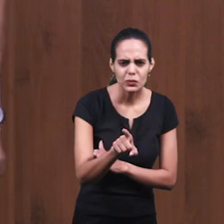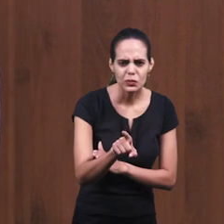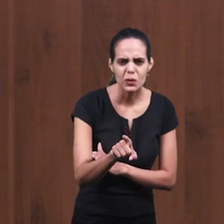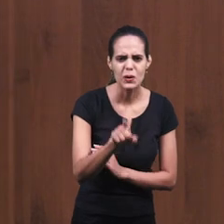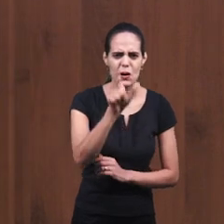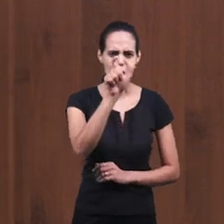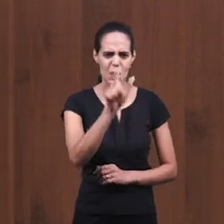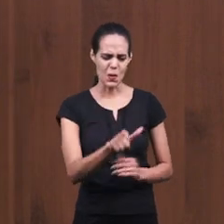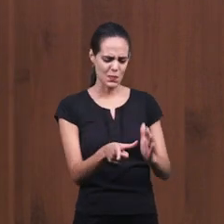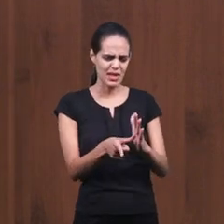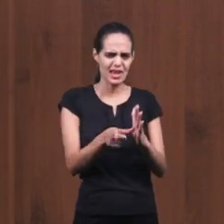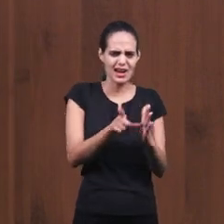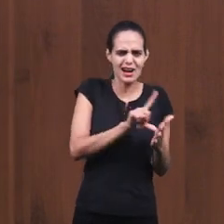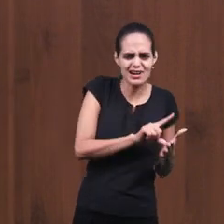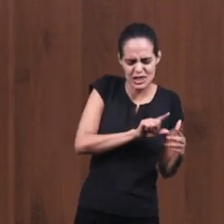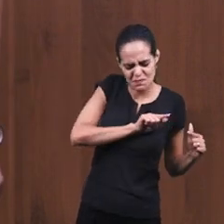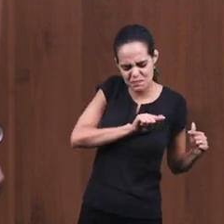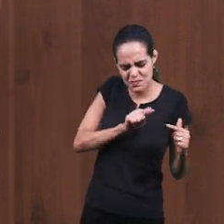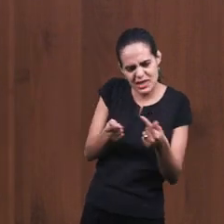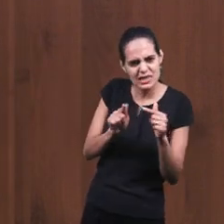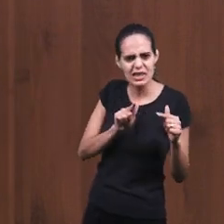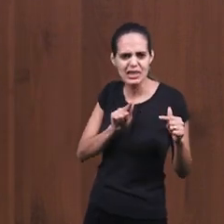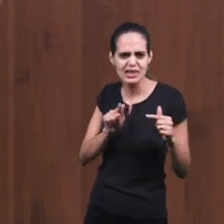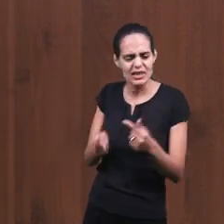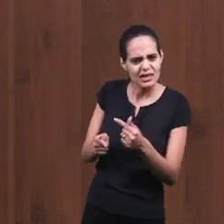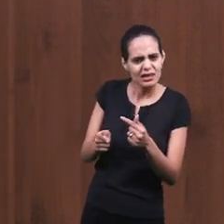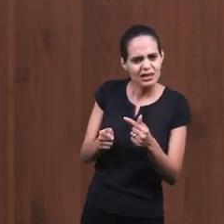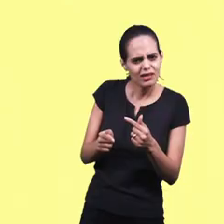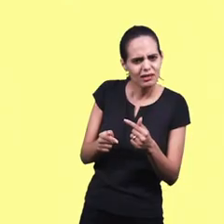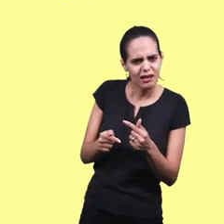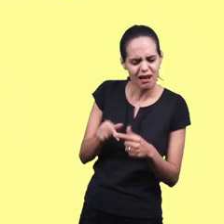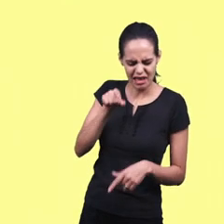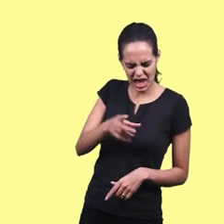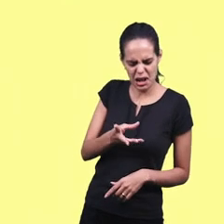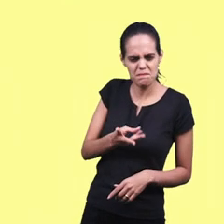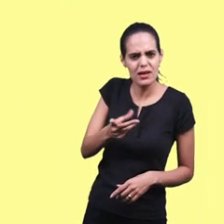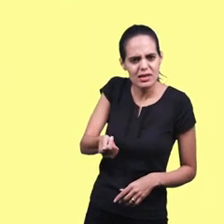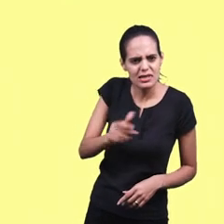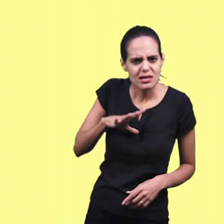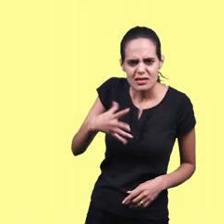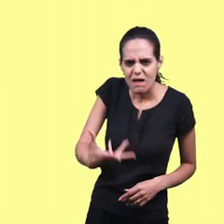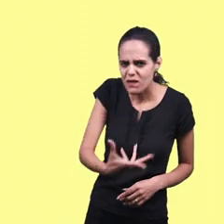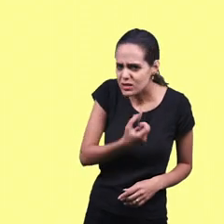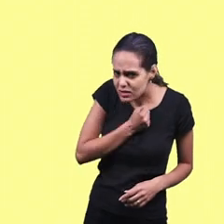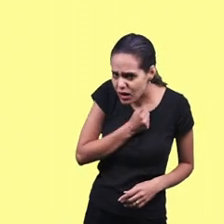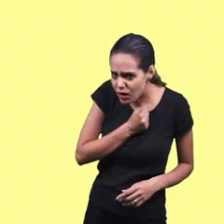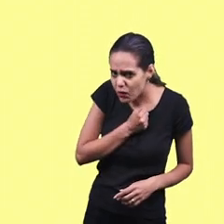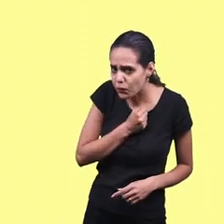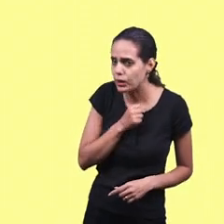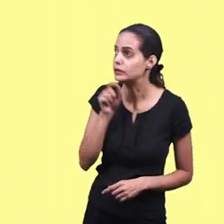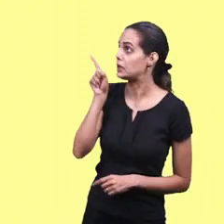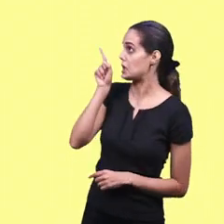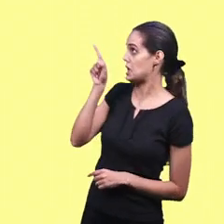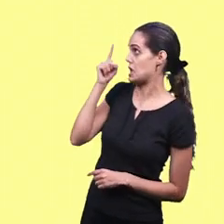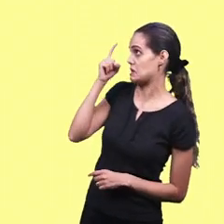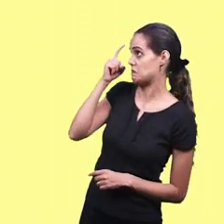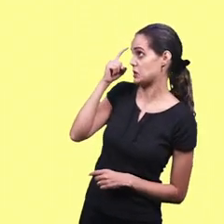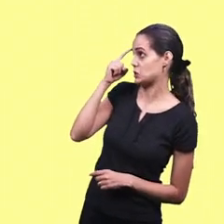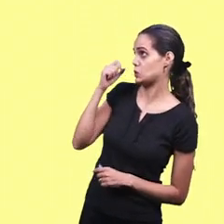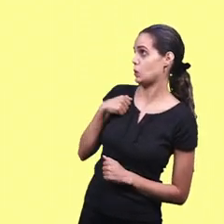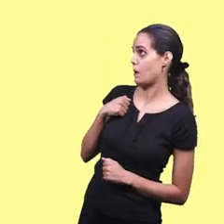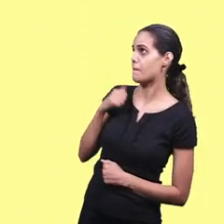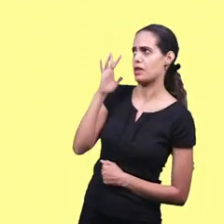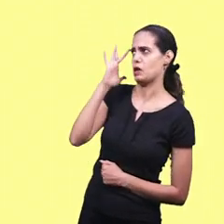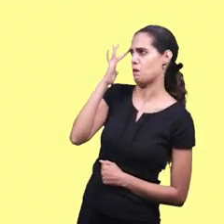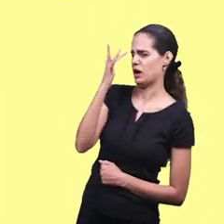Que perseguia os que seguiam a Jesus Merecia ser salvo? O menino aqui ó Pensou